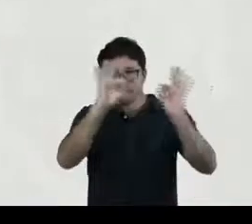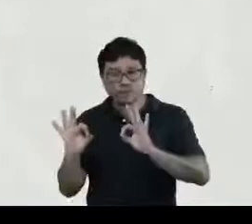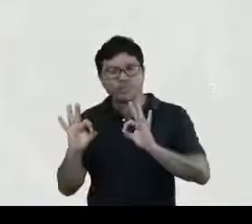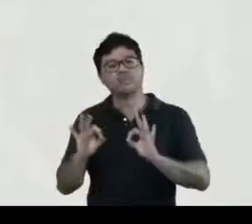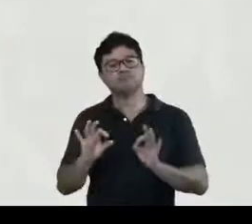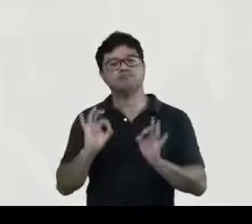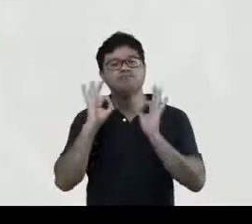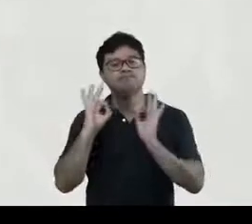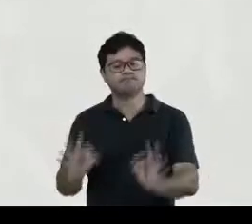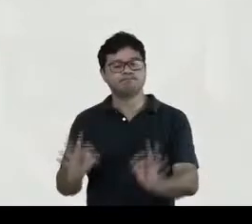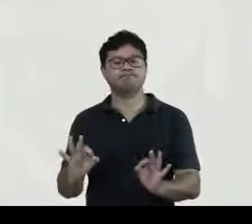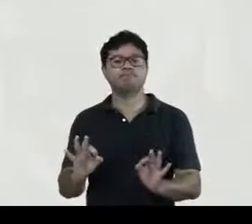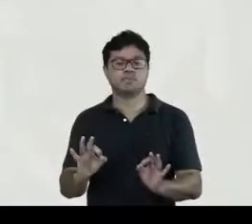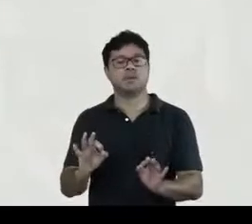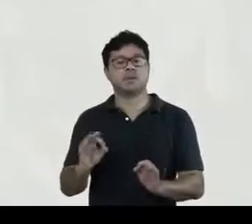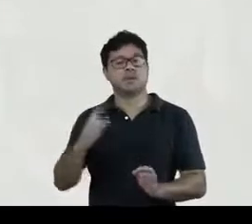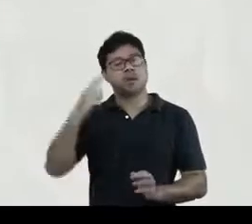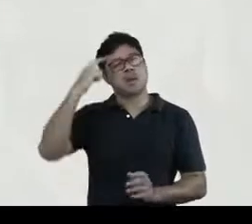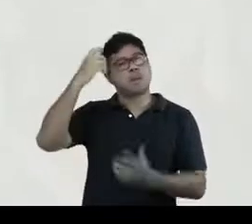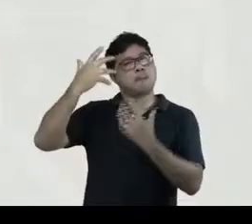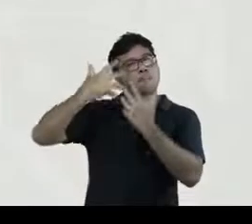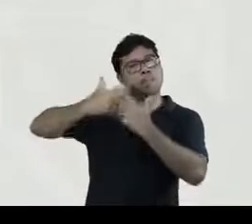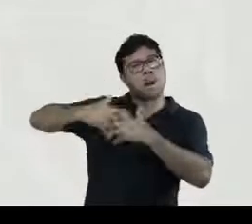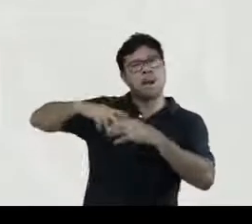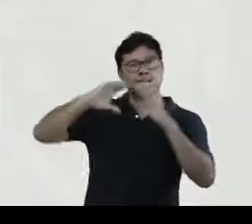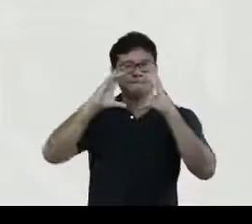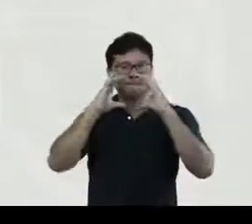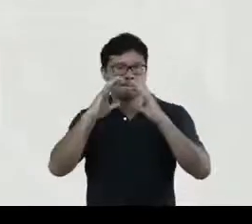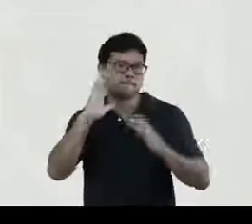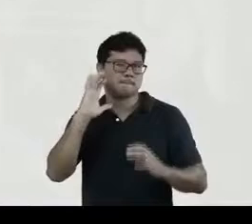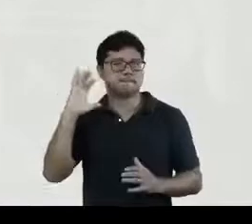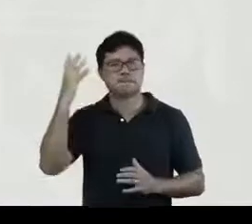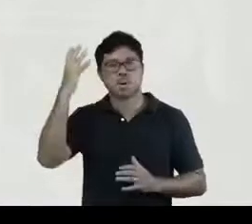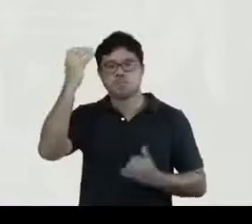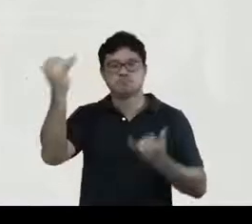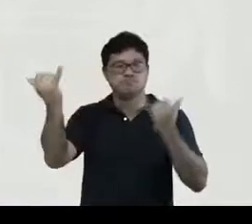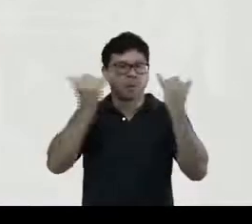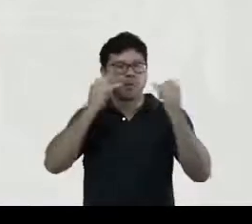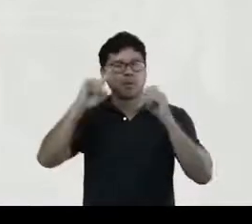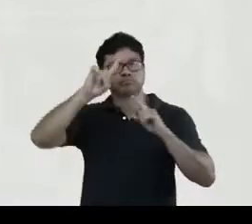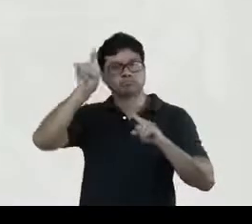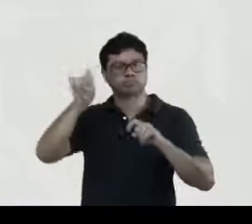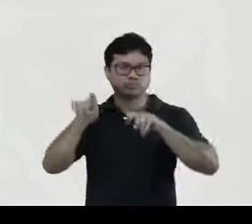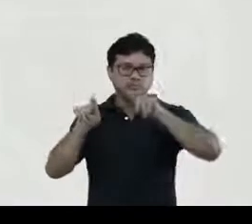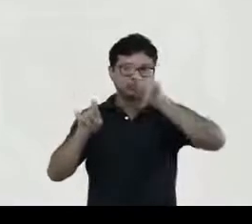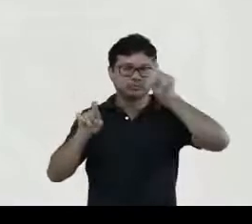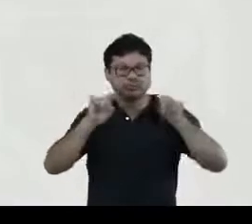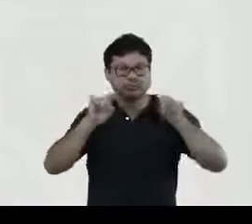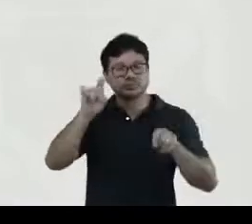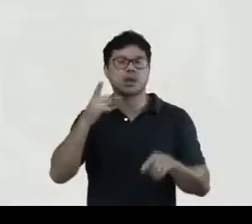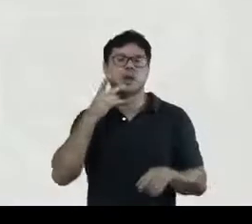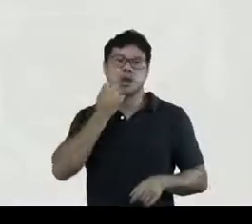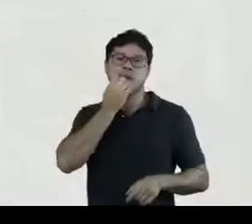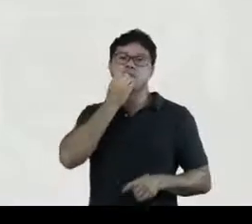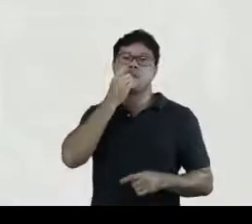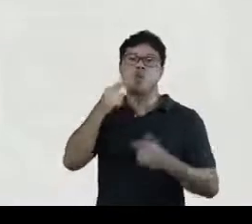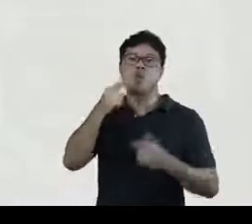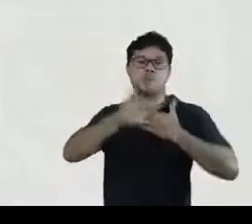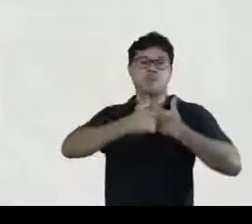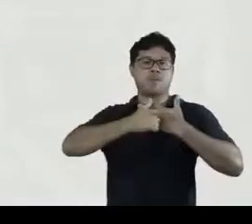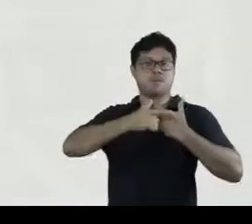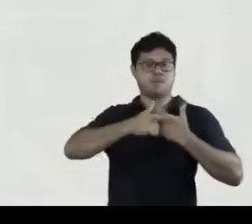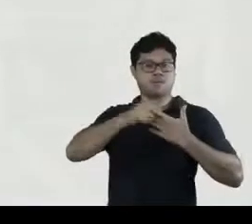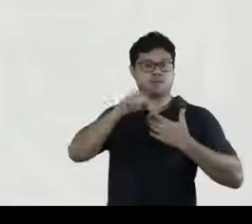certamente estarão com as cabeças e as mentes cheias de interrogação né e eu acho que esse é o